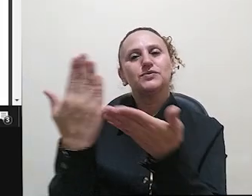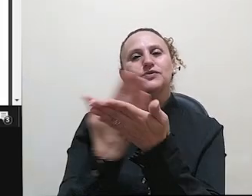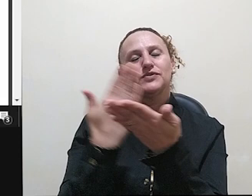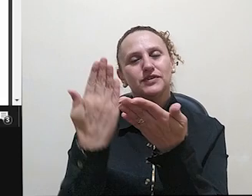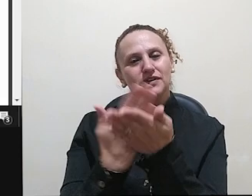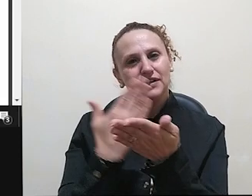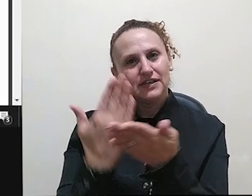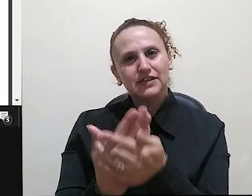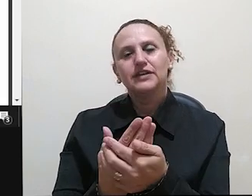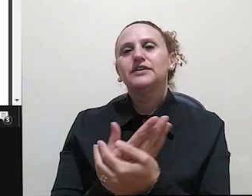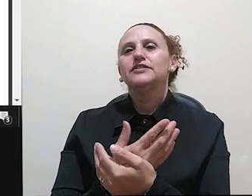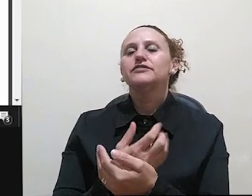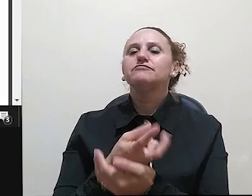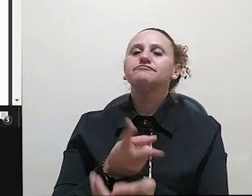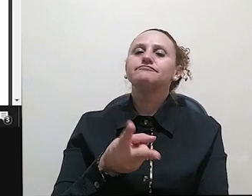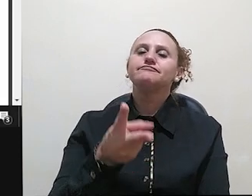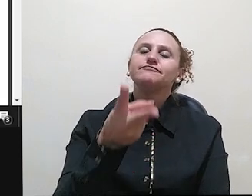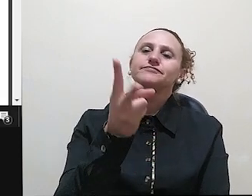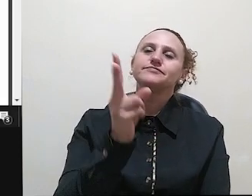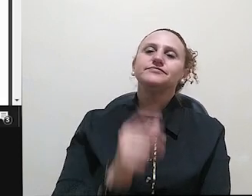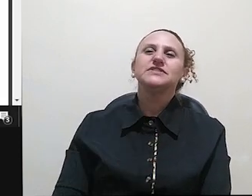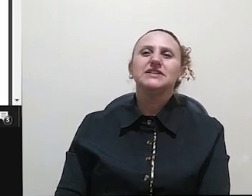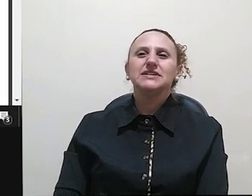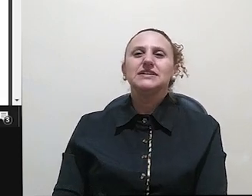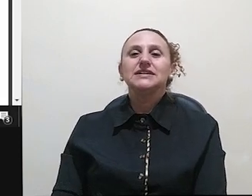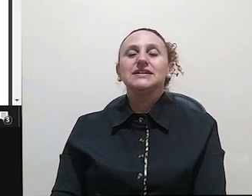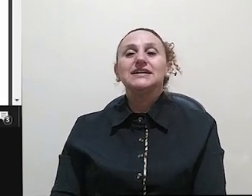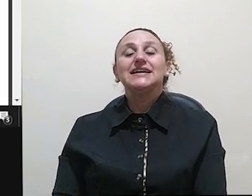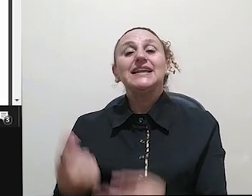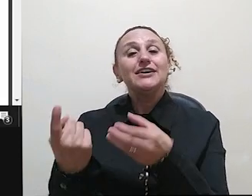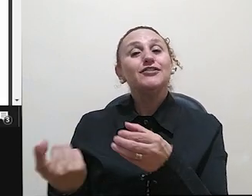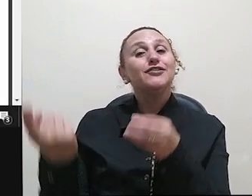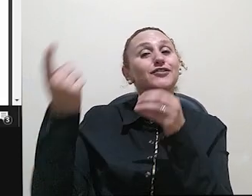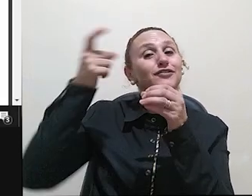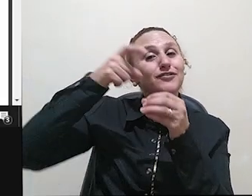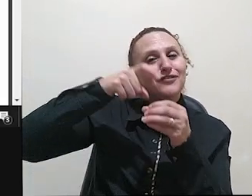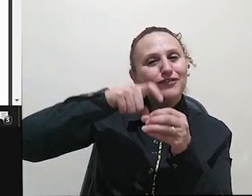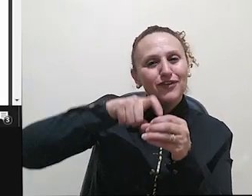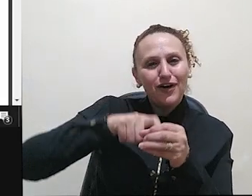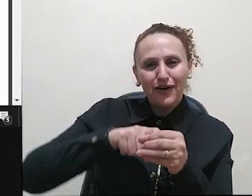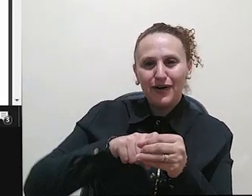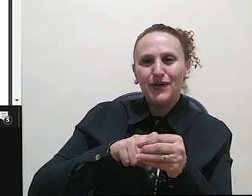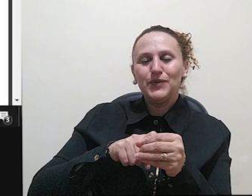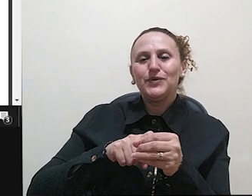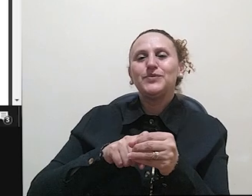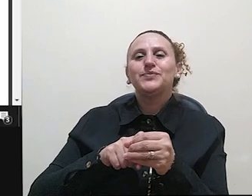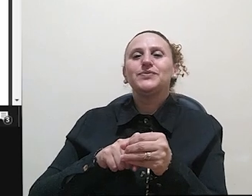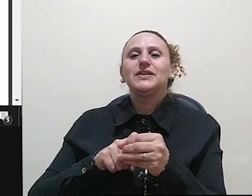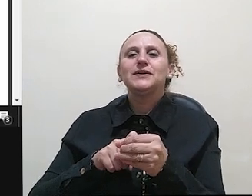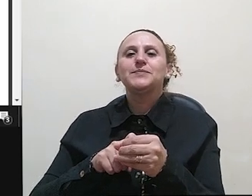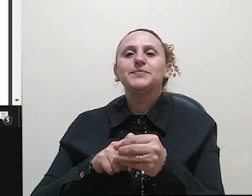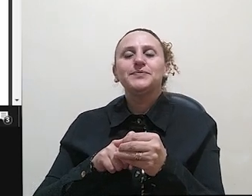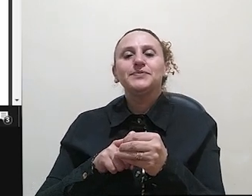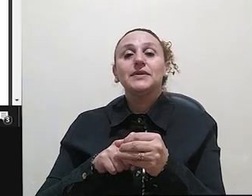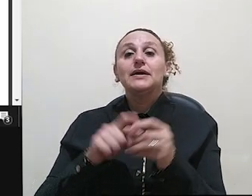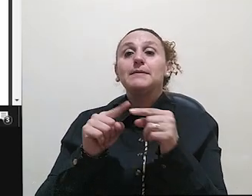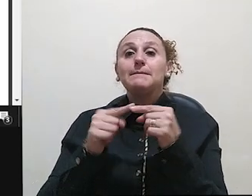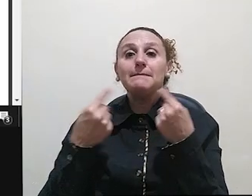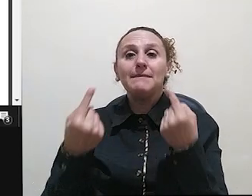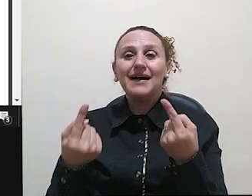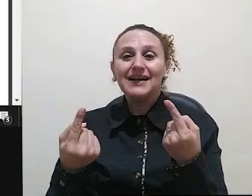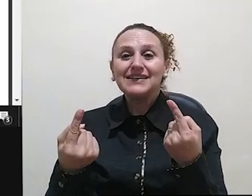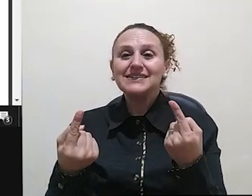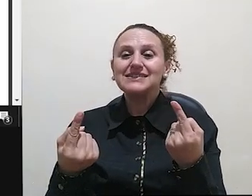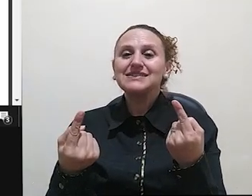mútua de duas abordagens. Então, vocês vejam, ele retoma o que ele queria mencionar, mas ele encaminha